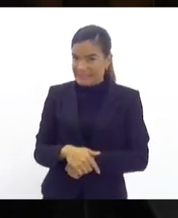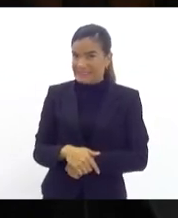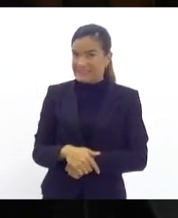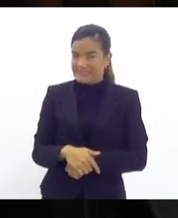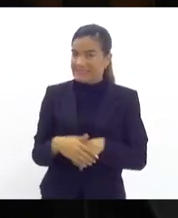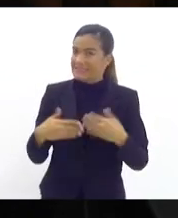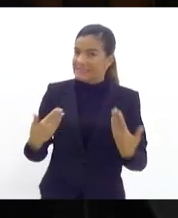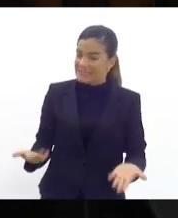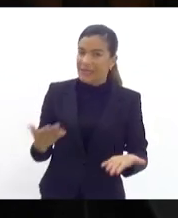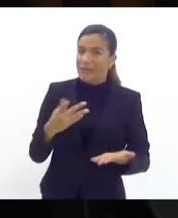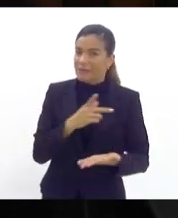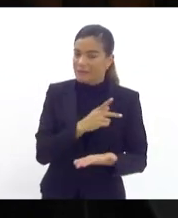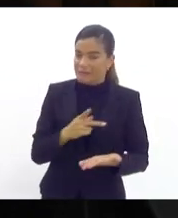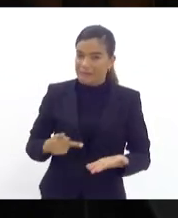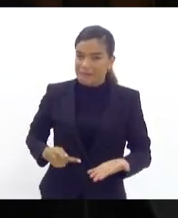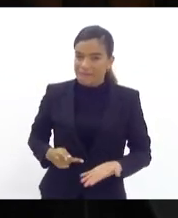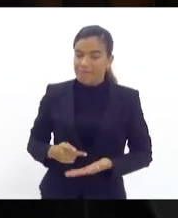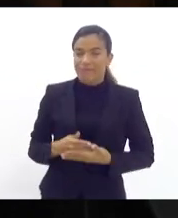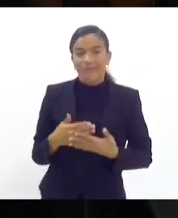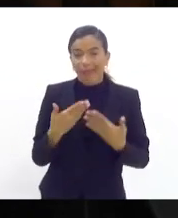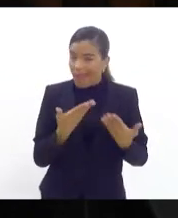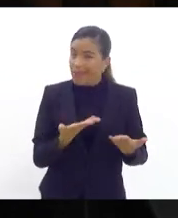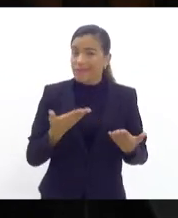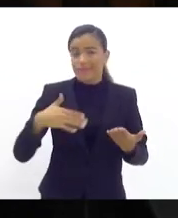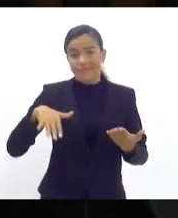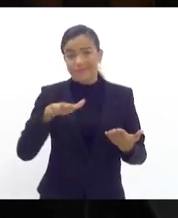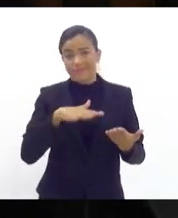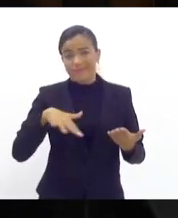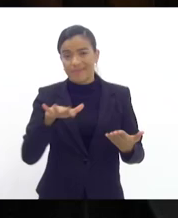Então, seu presidente, é essa a situação.